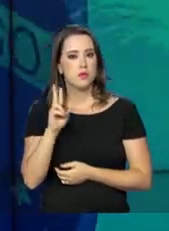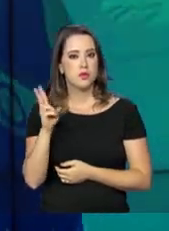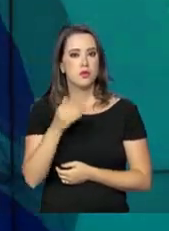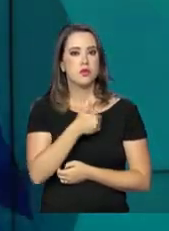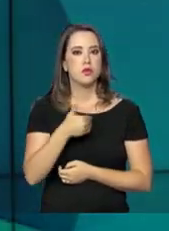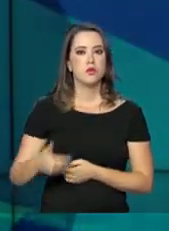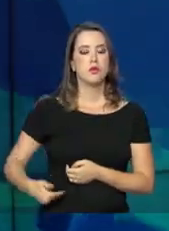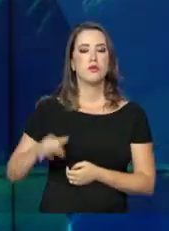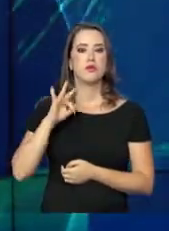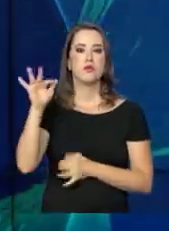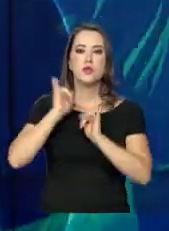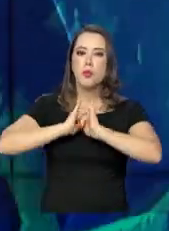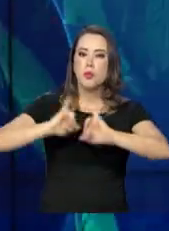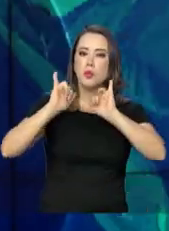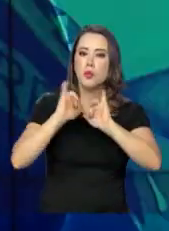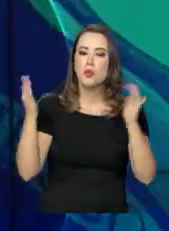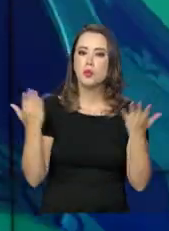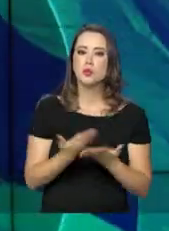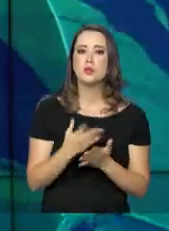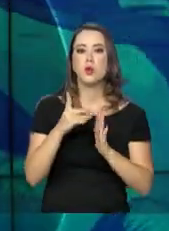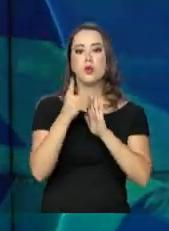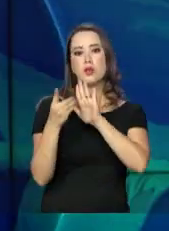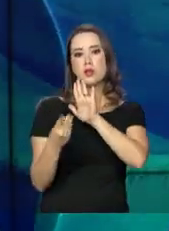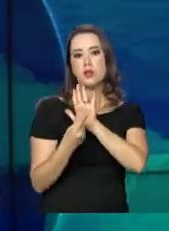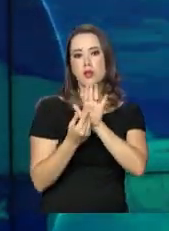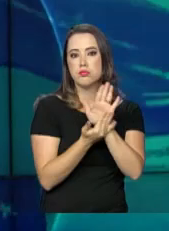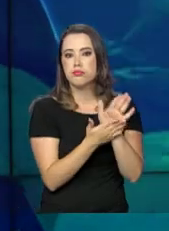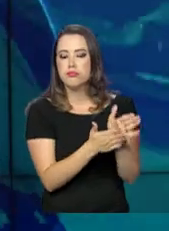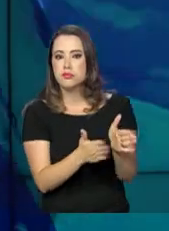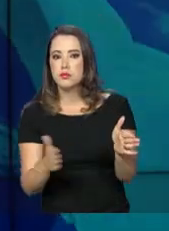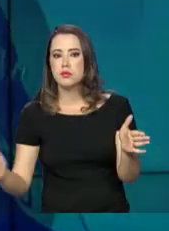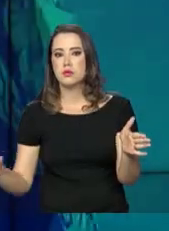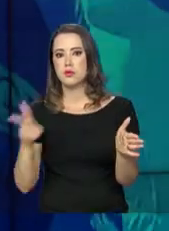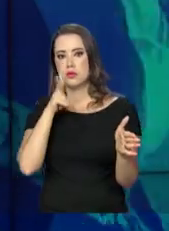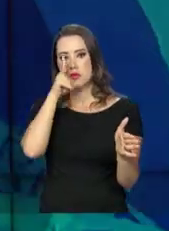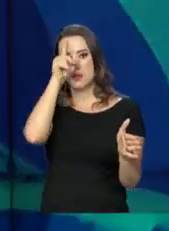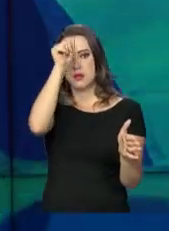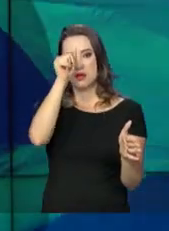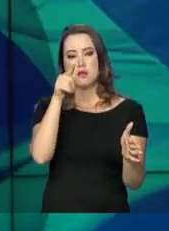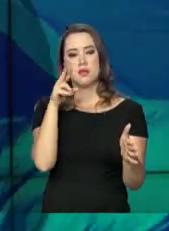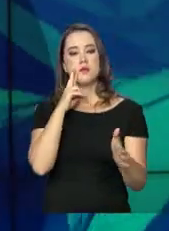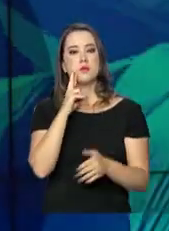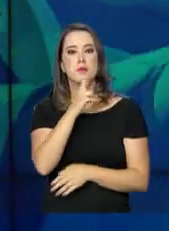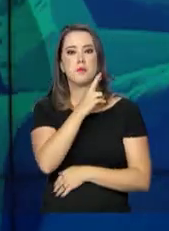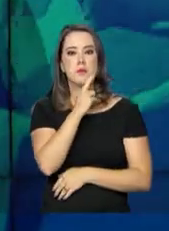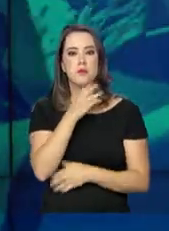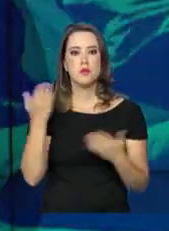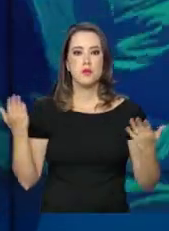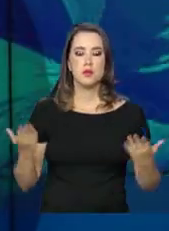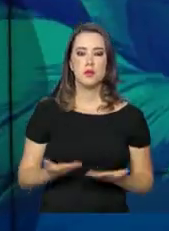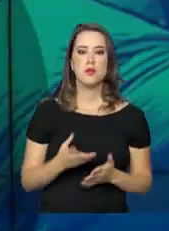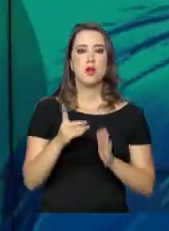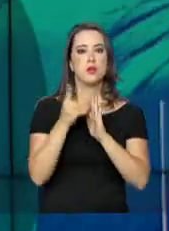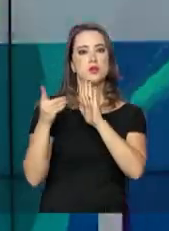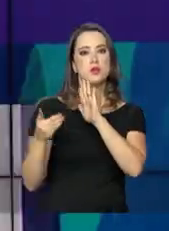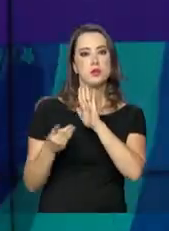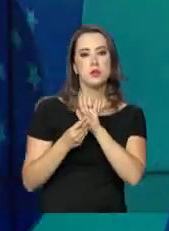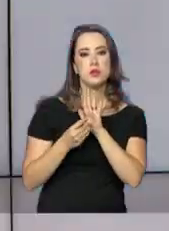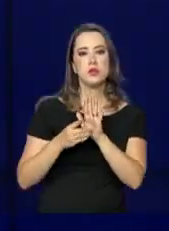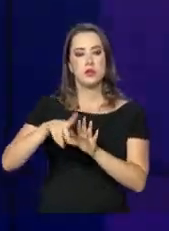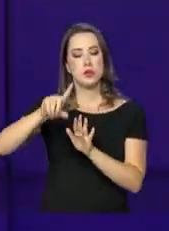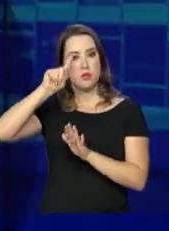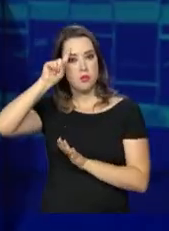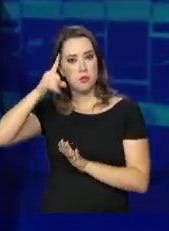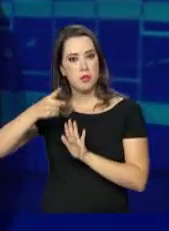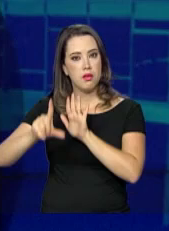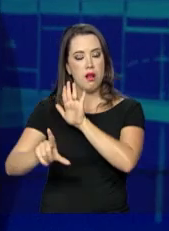venezuelanos, o governo federal publicou hoje um decreto que estende o uso das Forças Armadas lá em Roraima. Agora, o decreto de garantia da